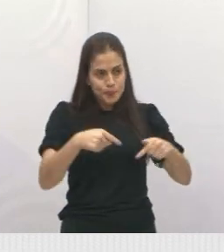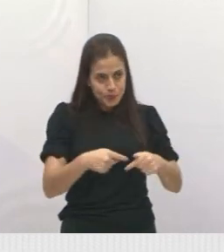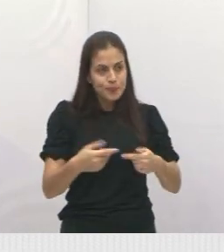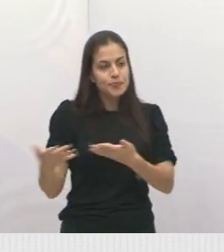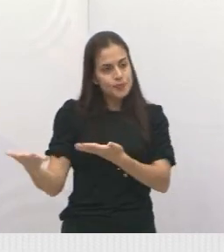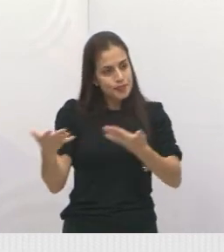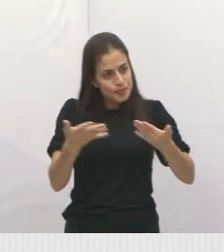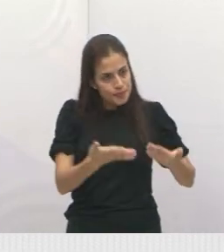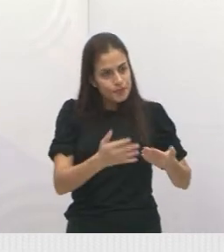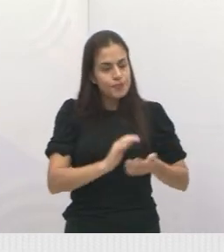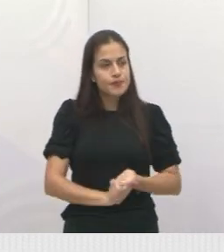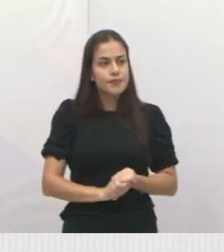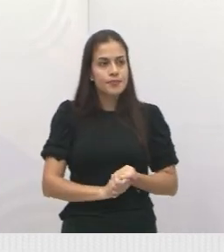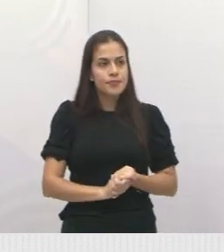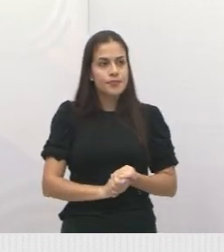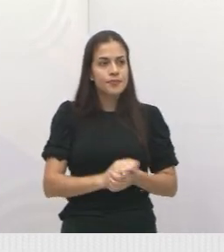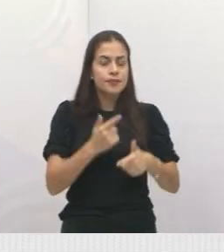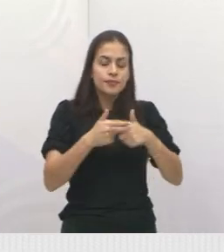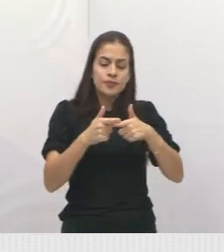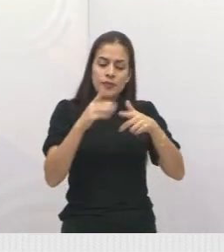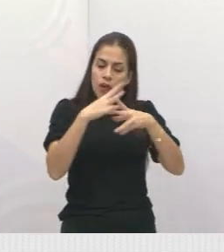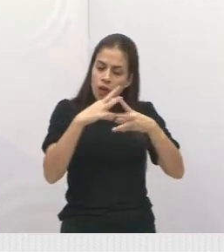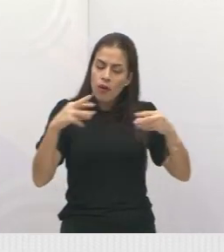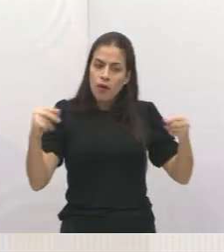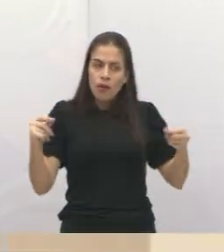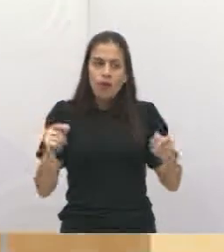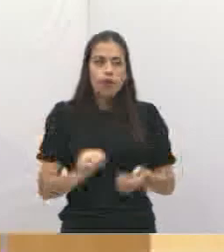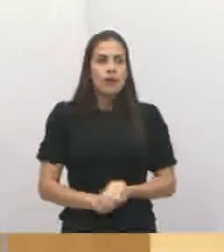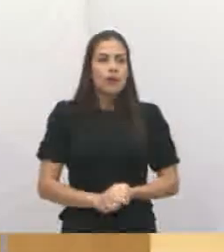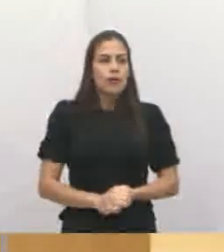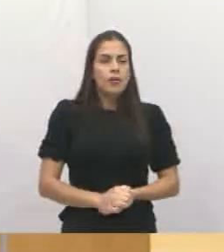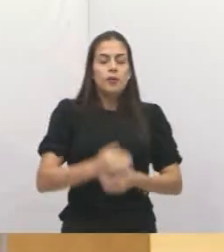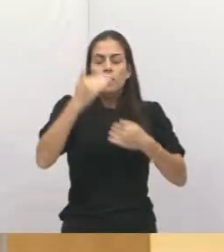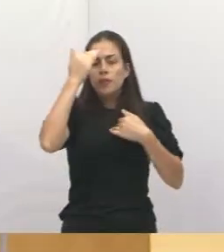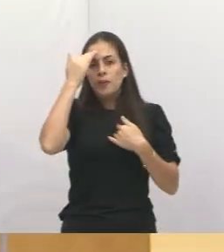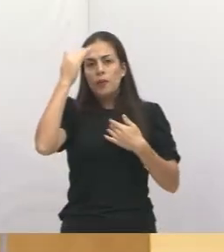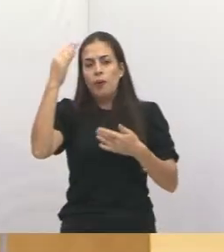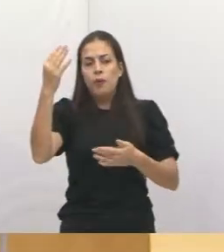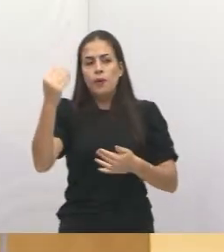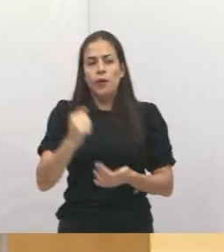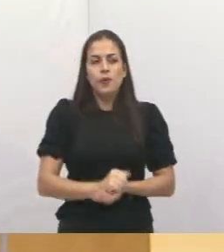E a gente buscar soluções. Tá bom? Muito obrigado. Bom final de semana a todos.